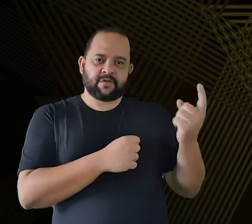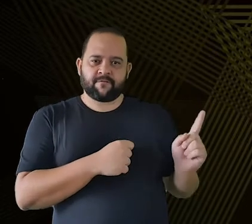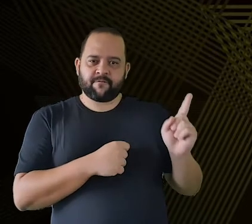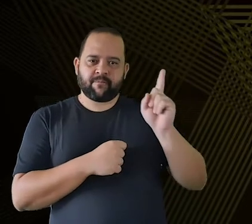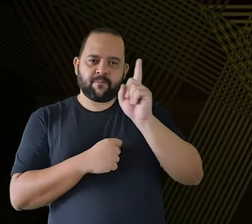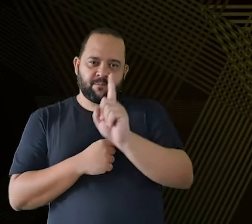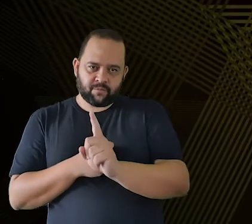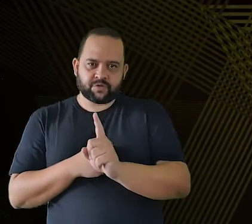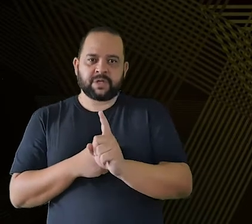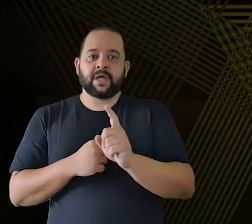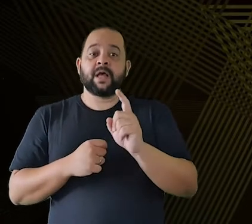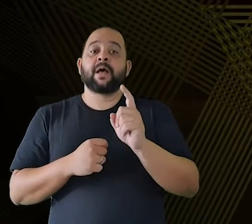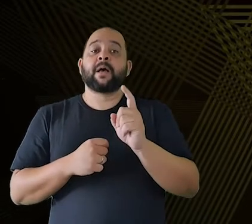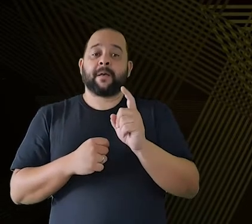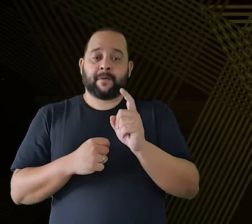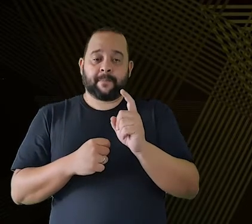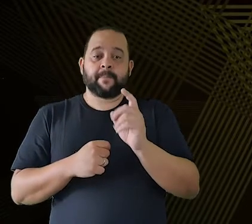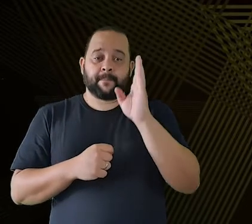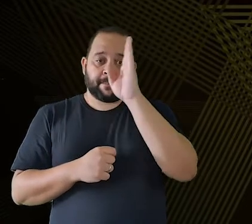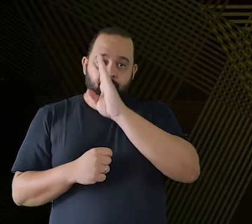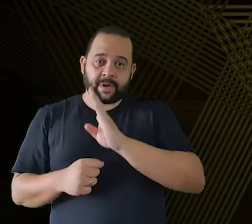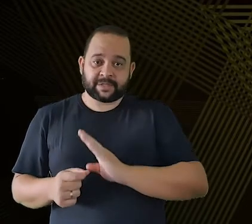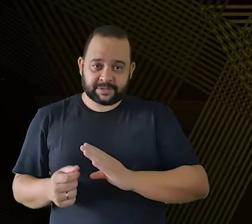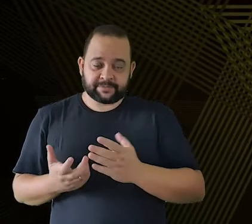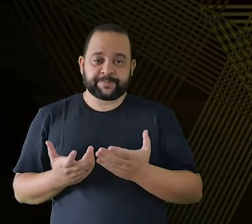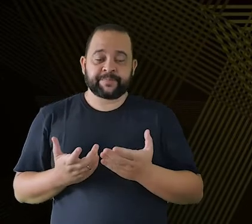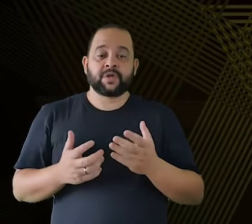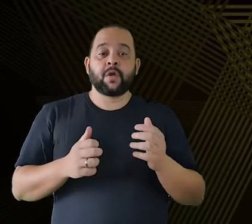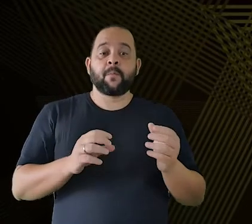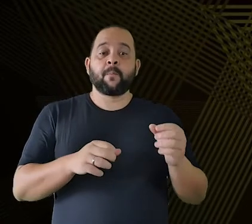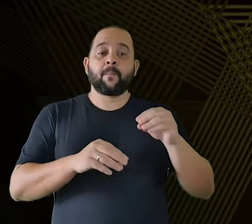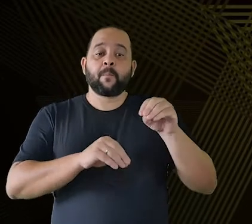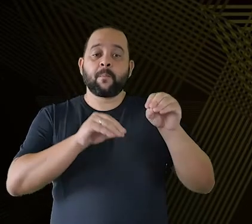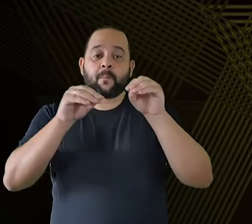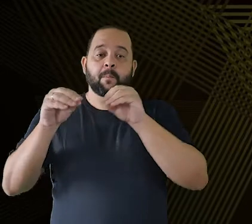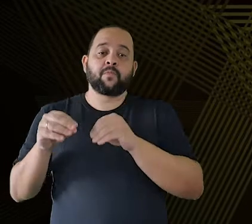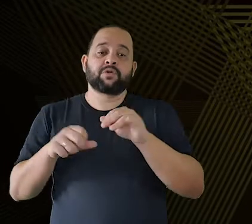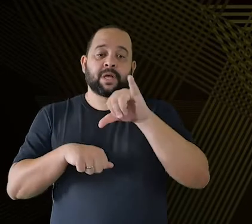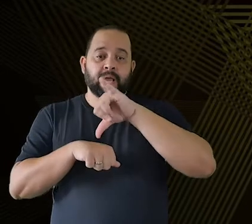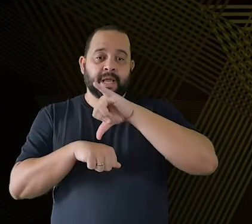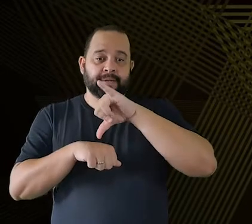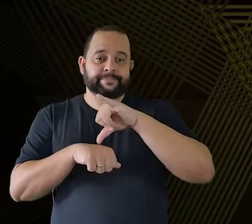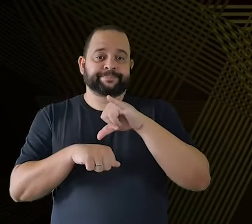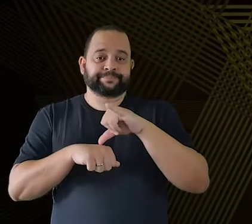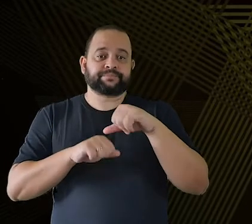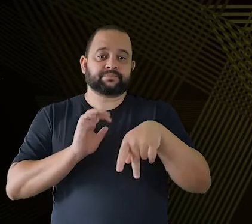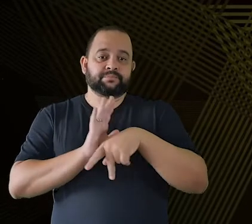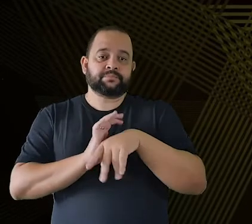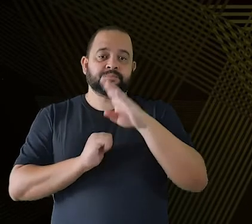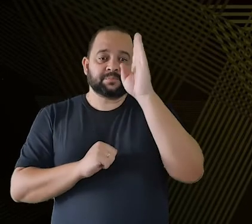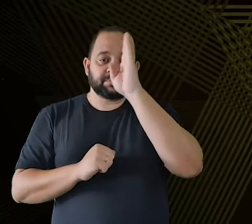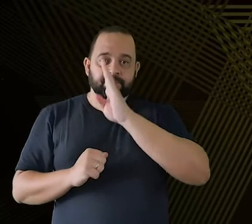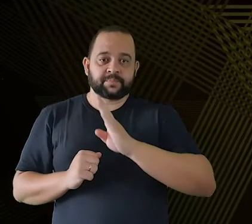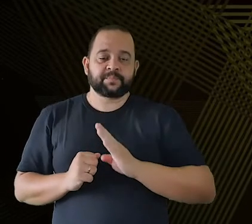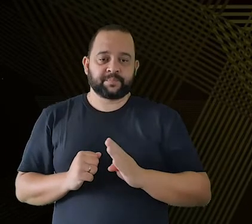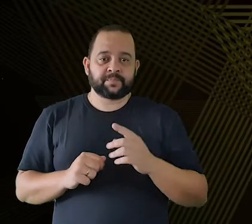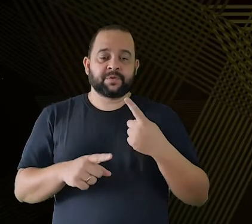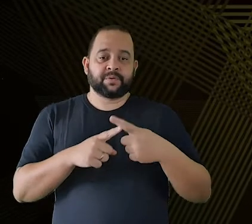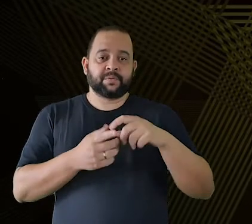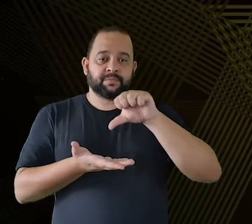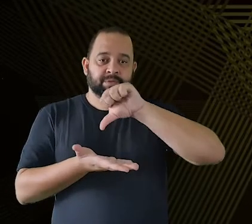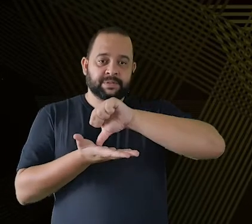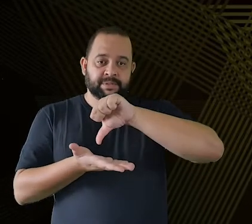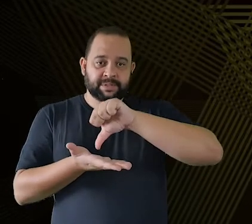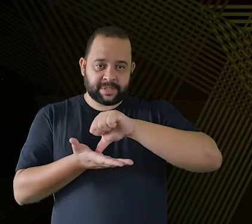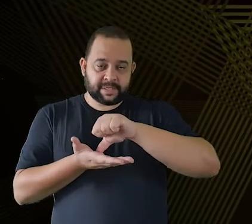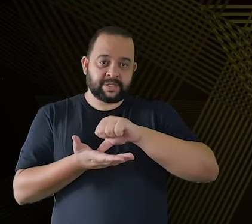característica que muitas vezes a gente esquece e não leva em consideração que a sede do Império